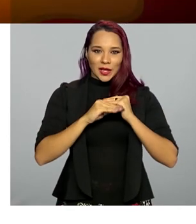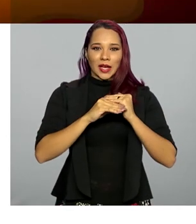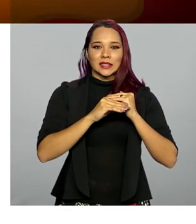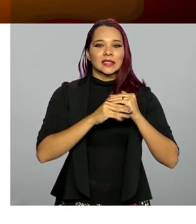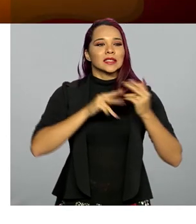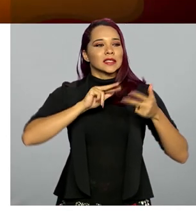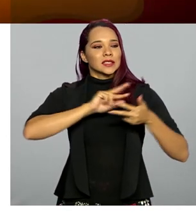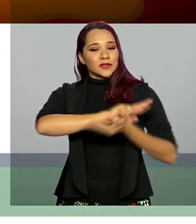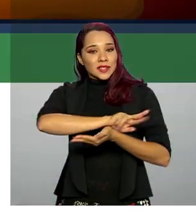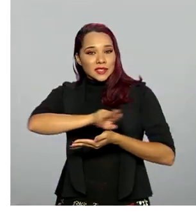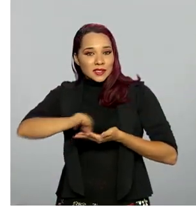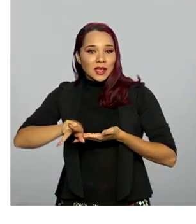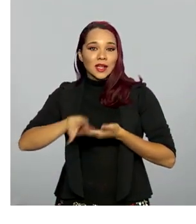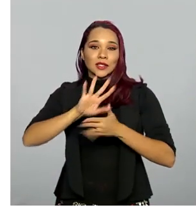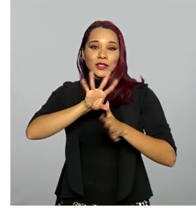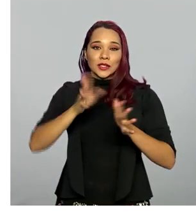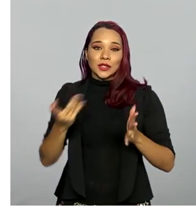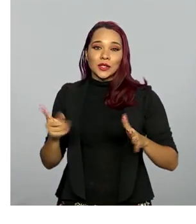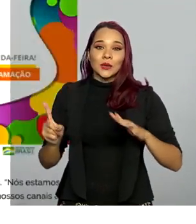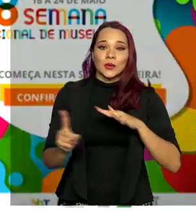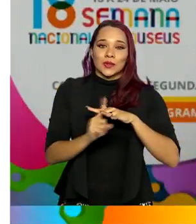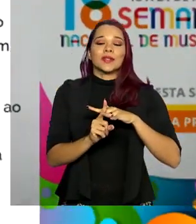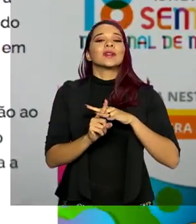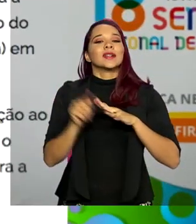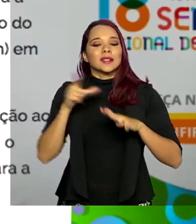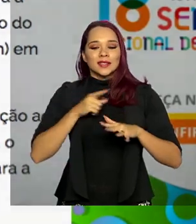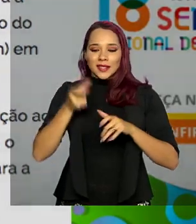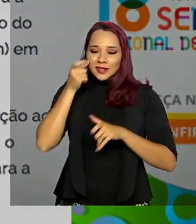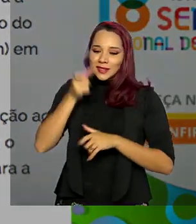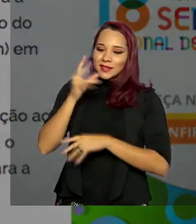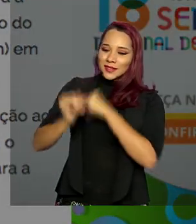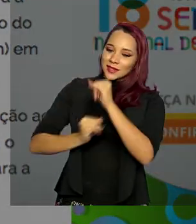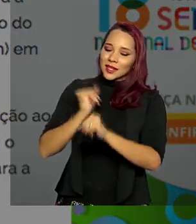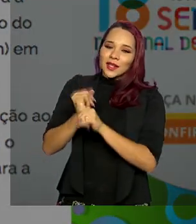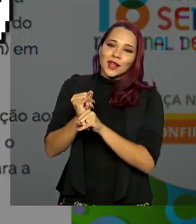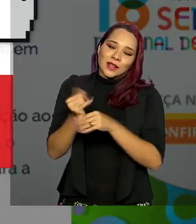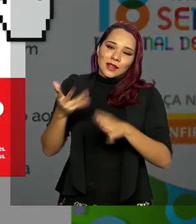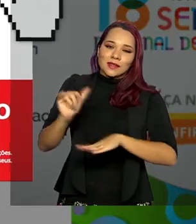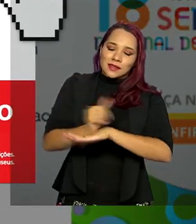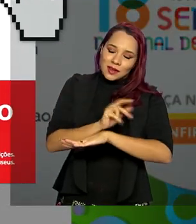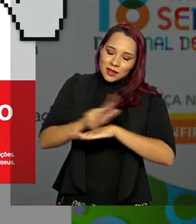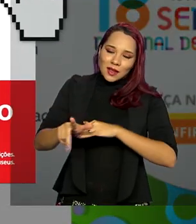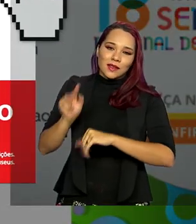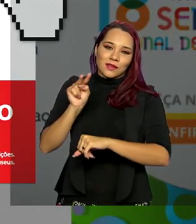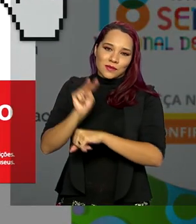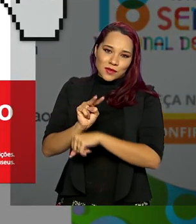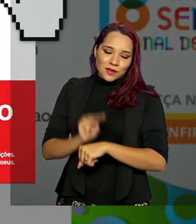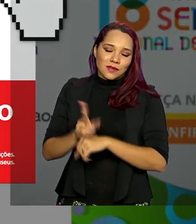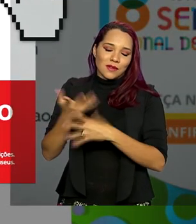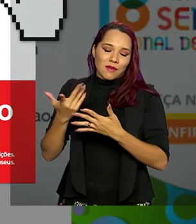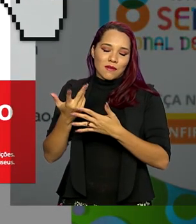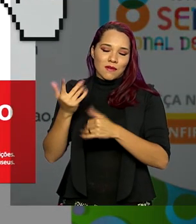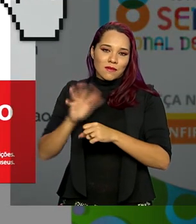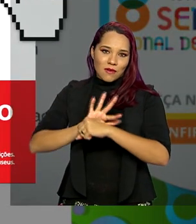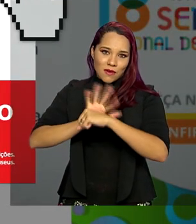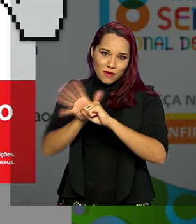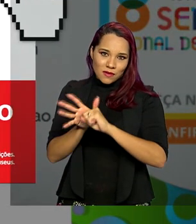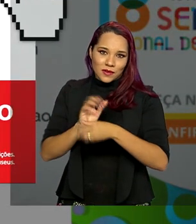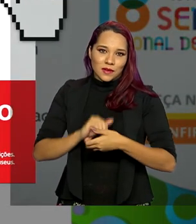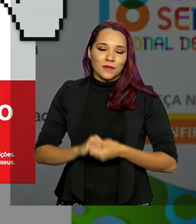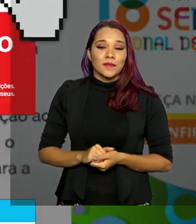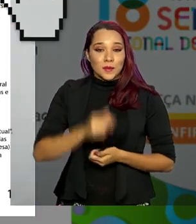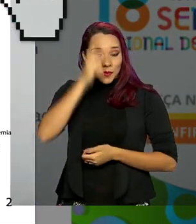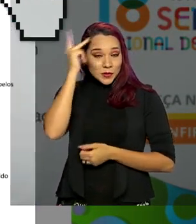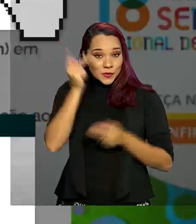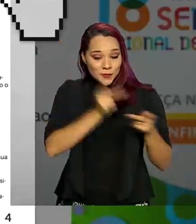Diversidade e Inclusão, esta edição traz atrações online por causa das medidas de prevenção contra o novo coronavírus. Os